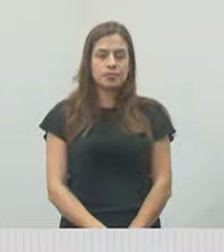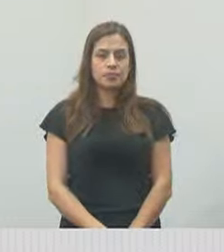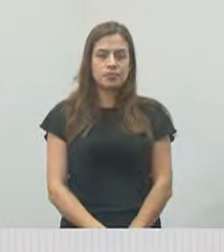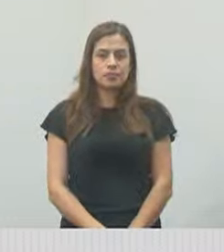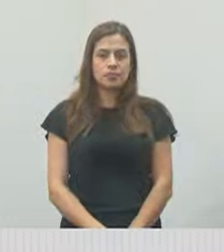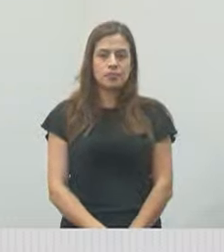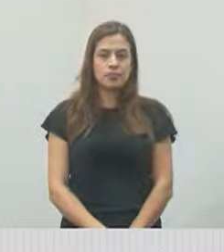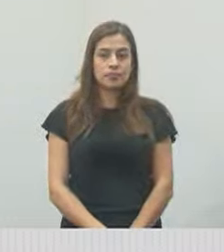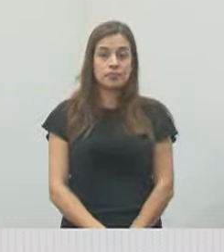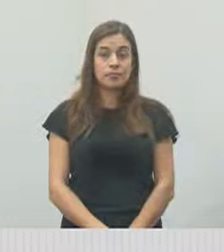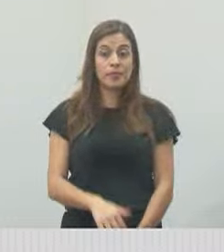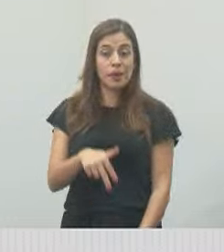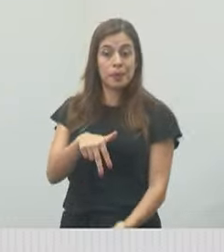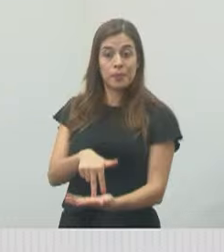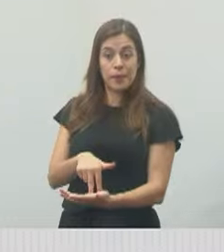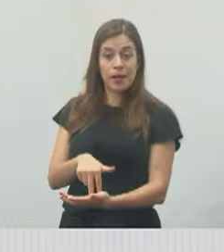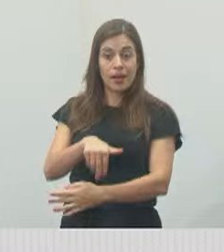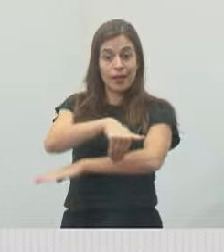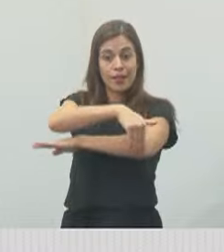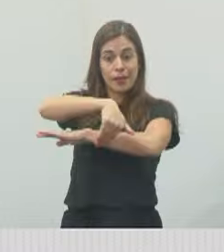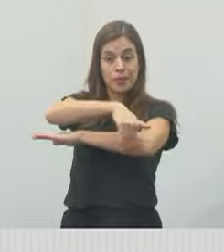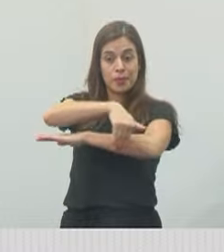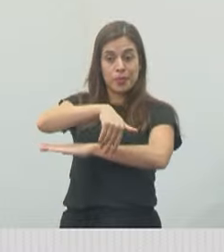Eu fiquei parado no meio da rua.